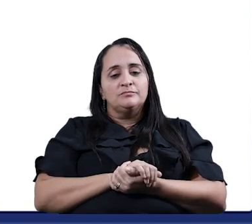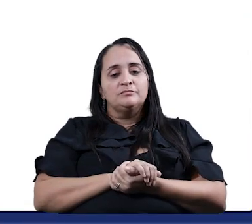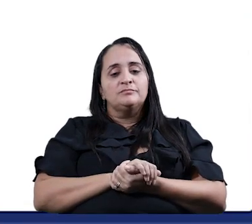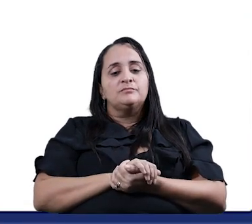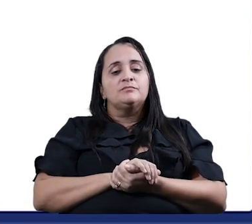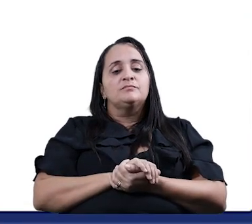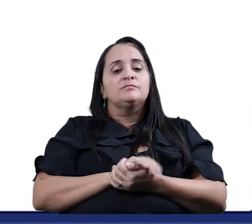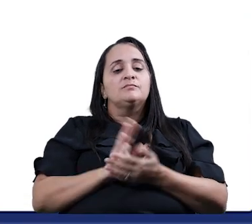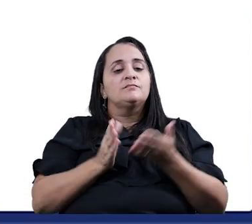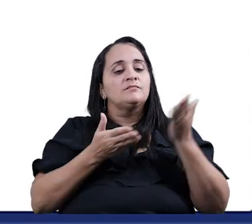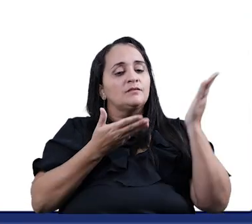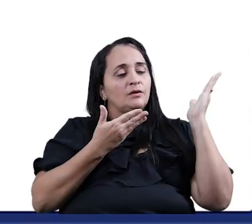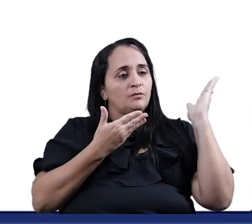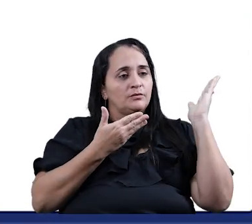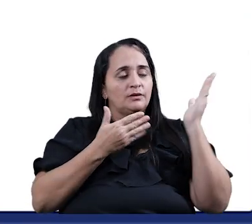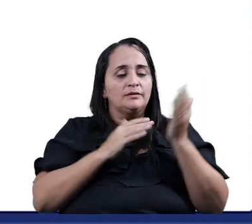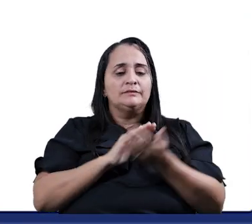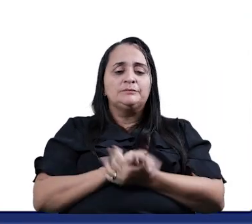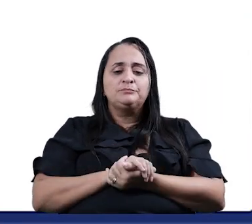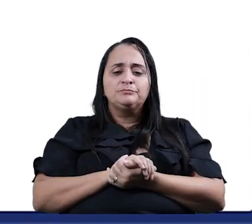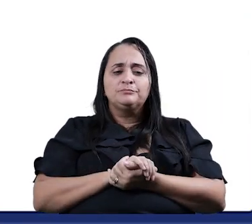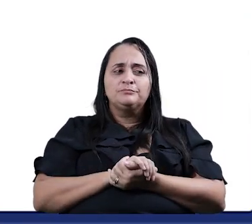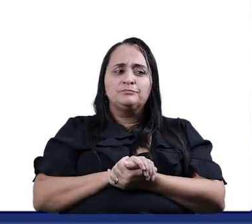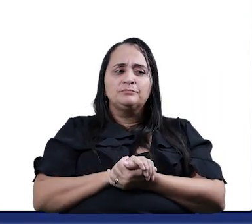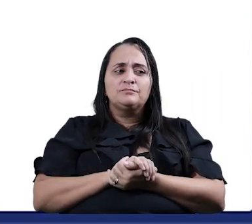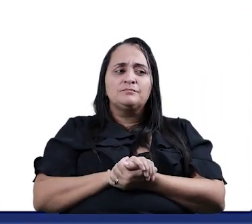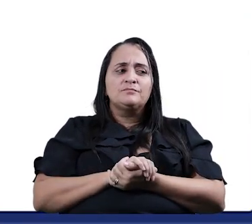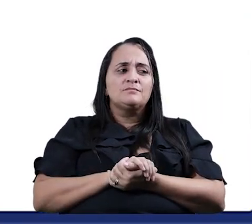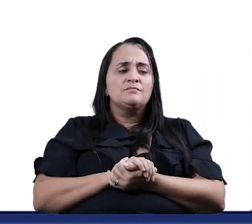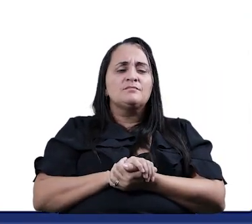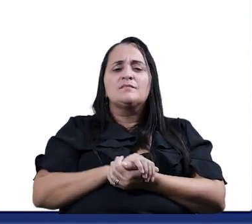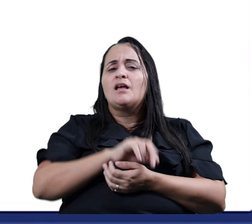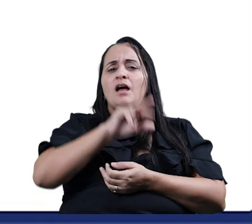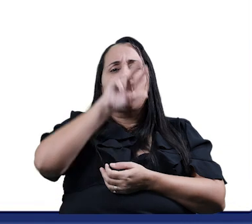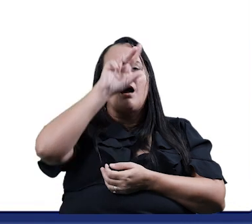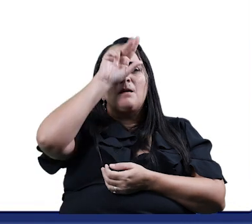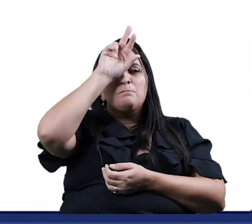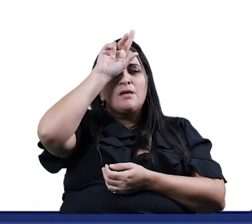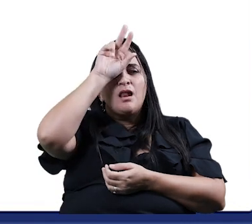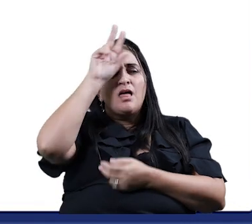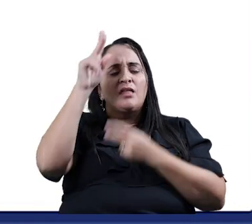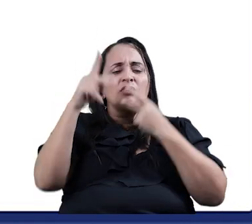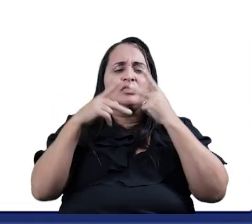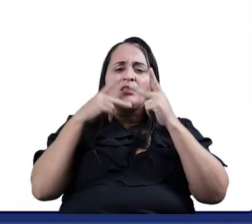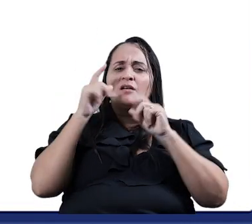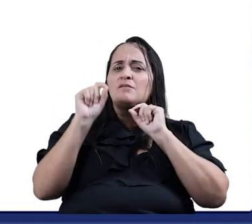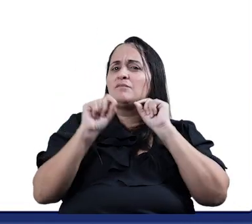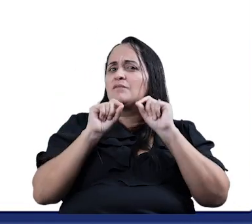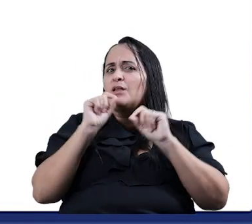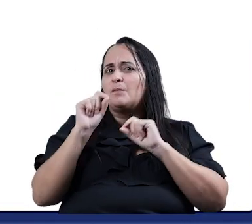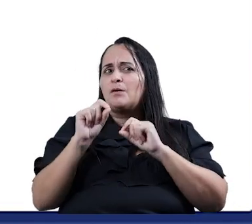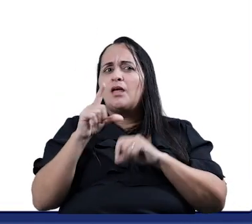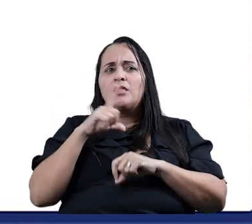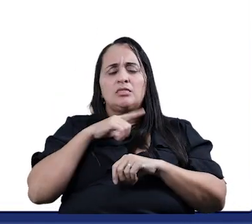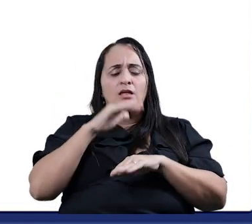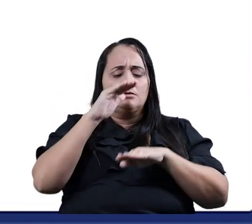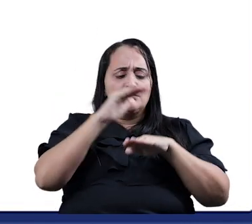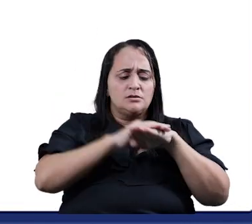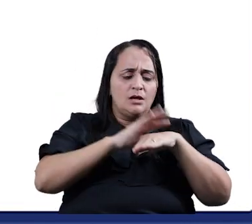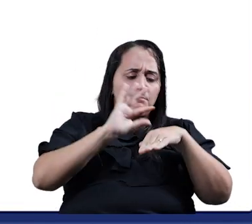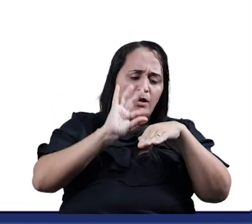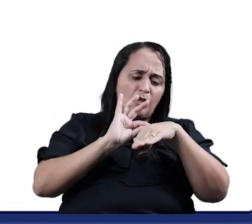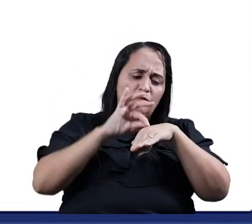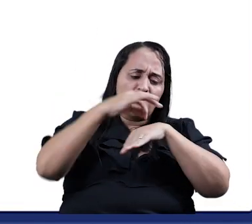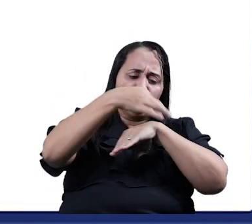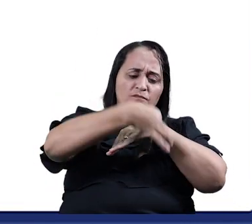Vamos ao outro A barata diz que tem Um sapato De fivela É mentira É